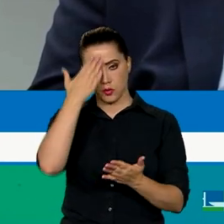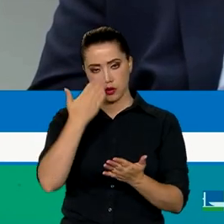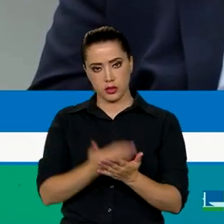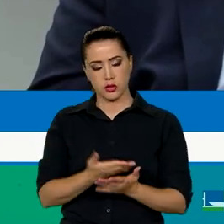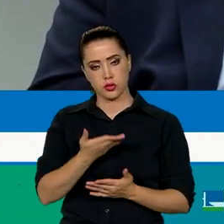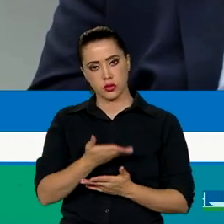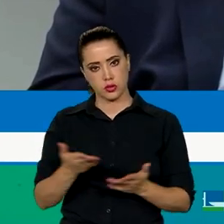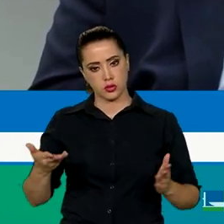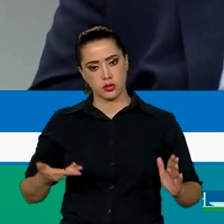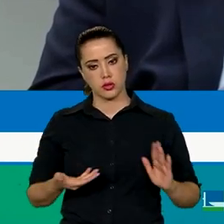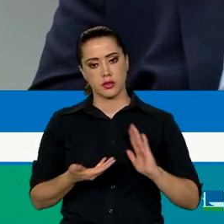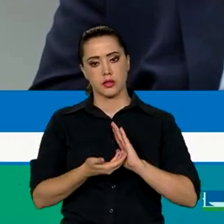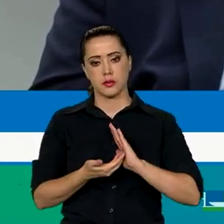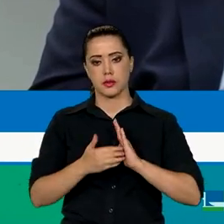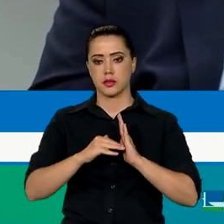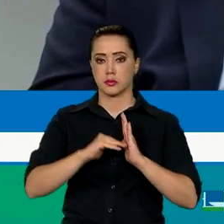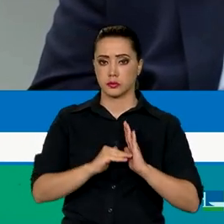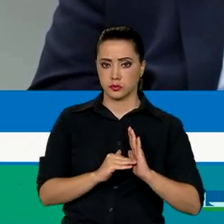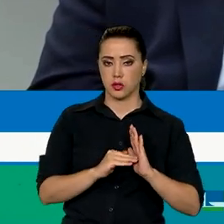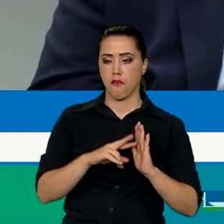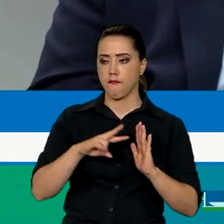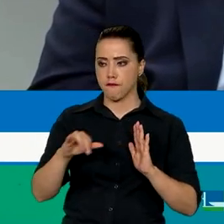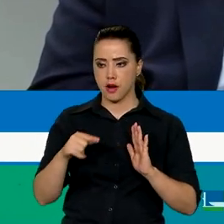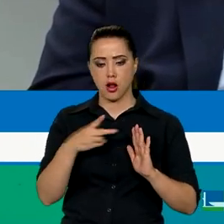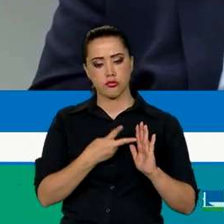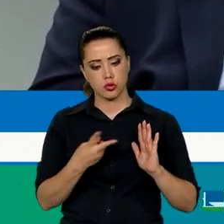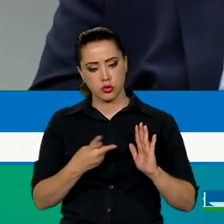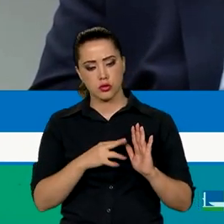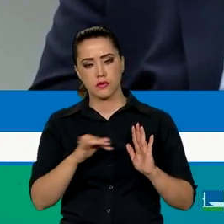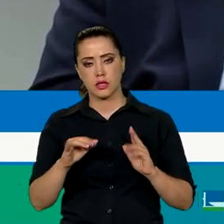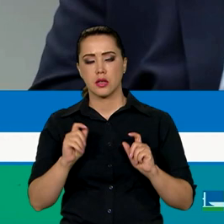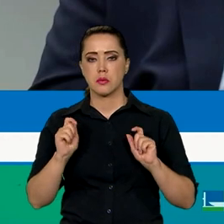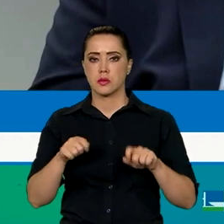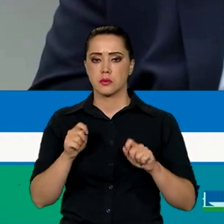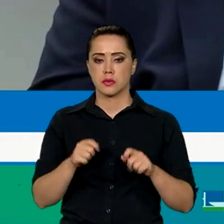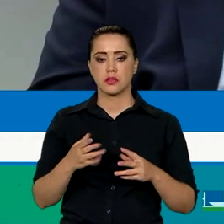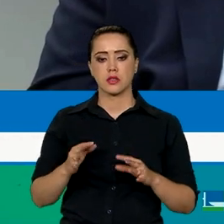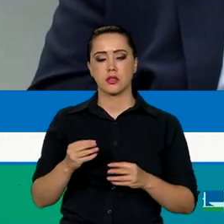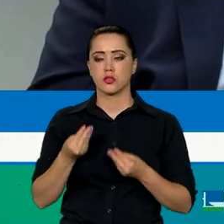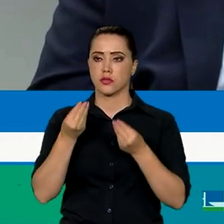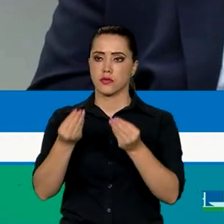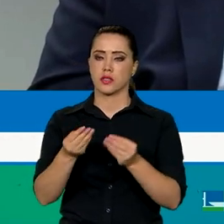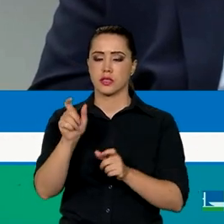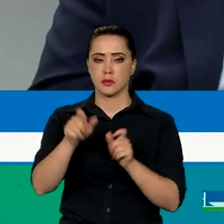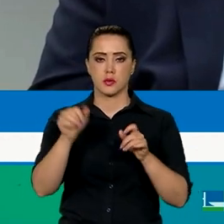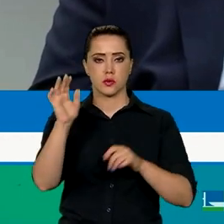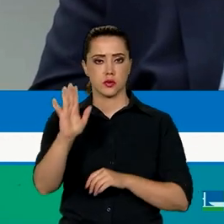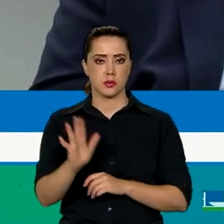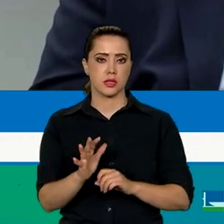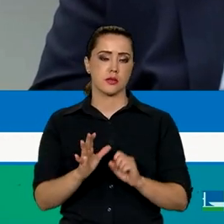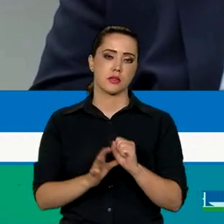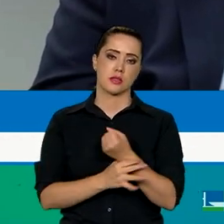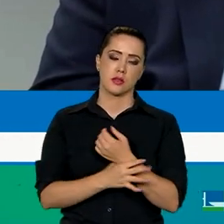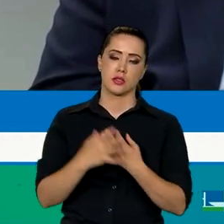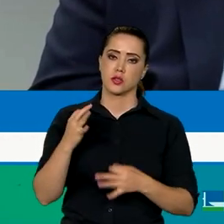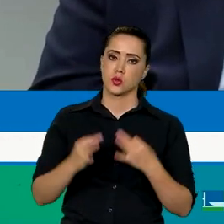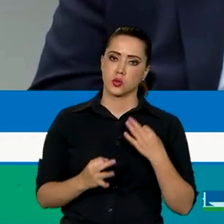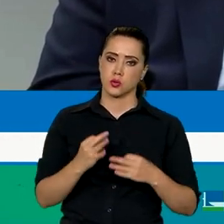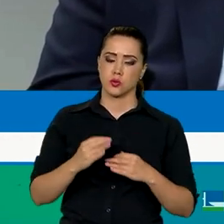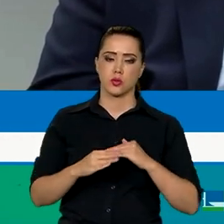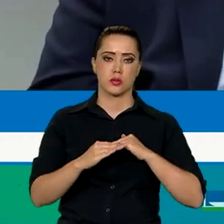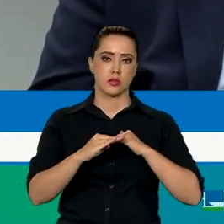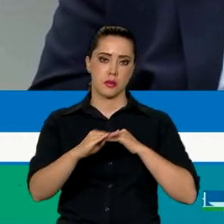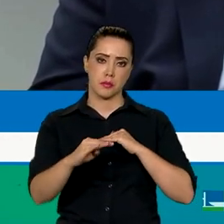parlamento como um todo, Câmara e Senado, vão encontrar uma forma de garantir aos brasileiros segurança jurídica, estabilidade